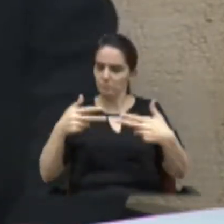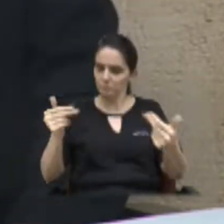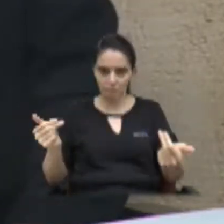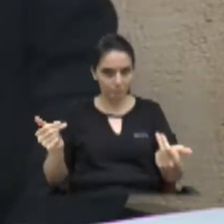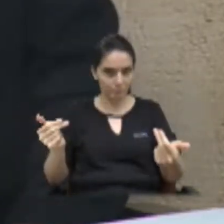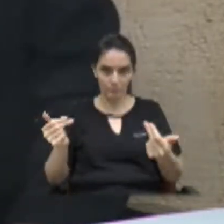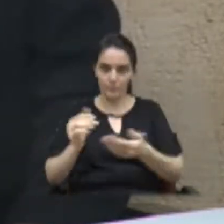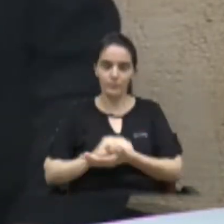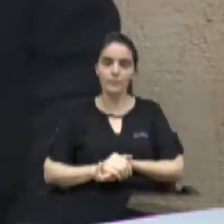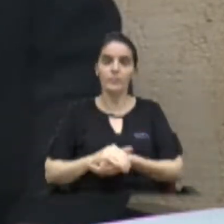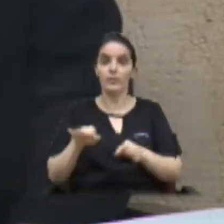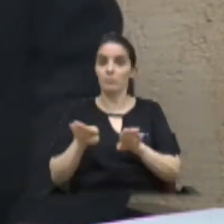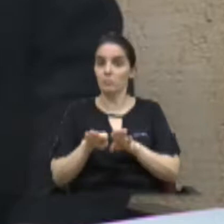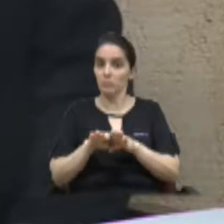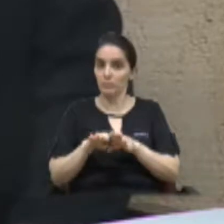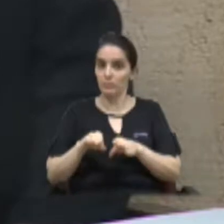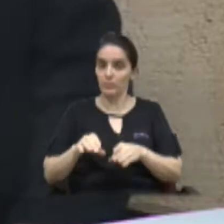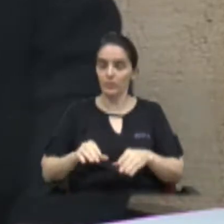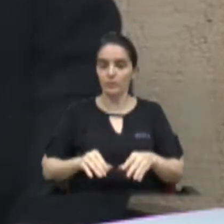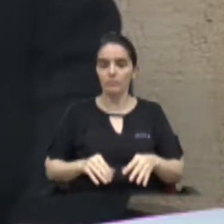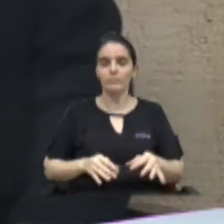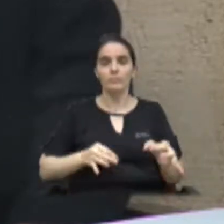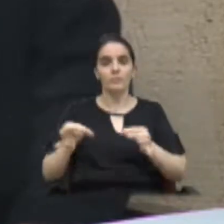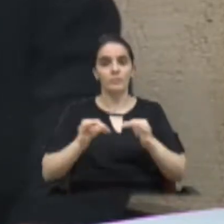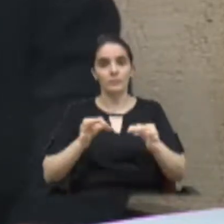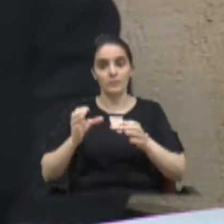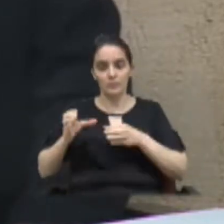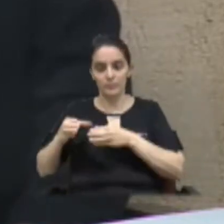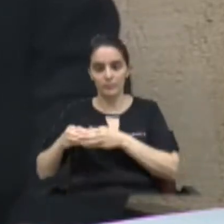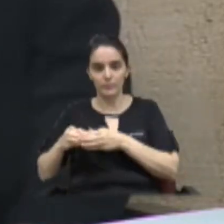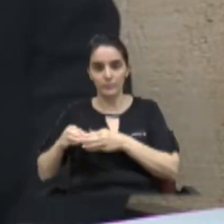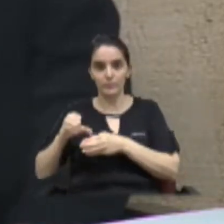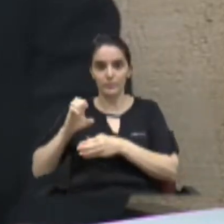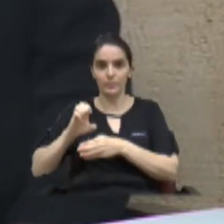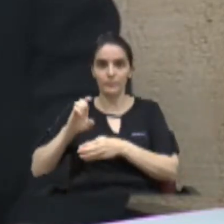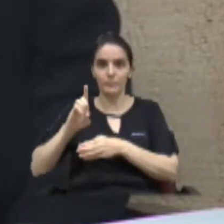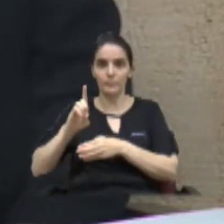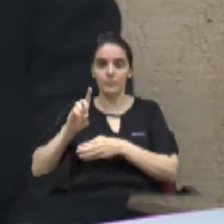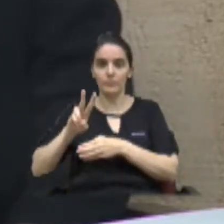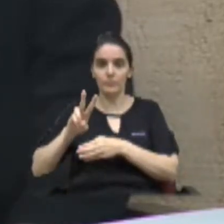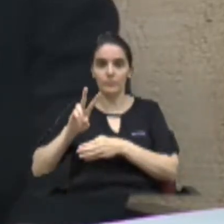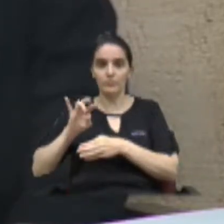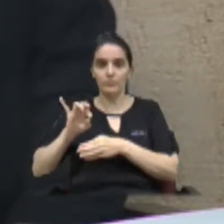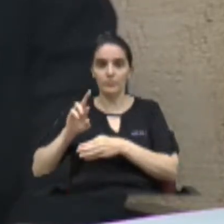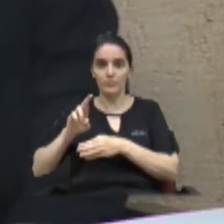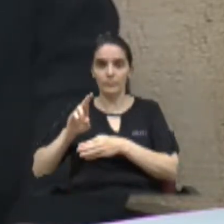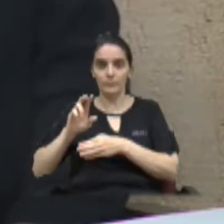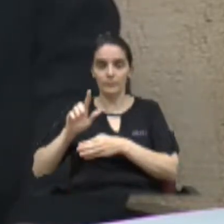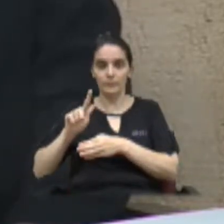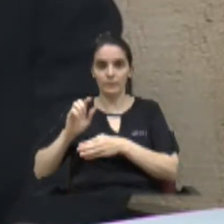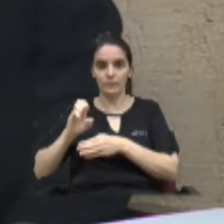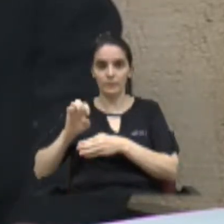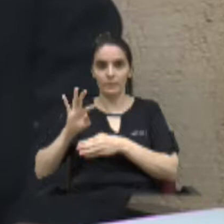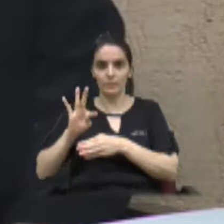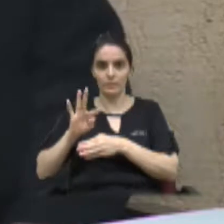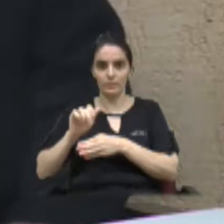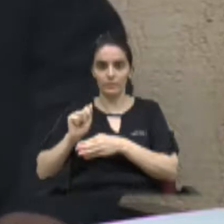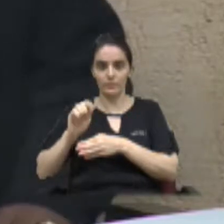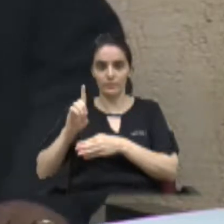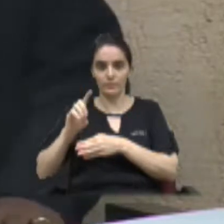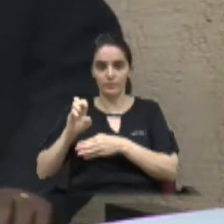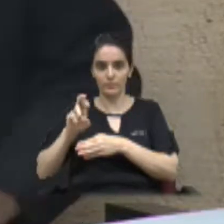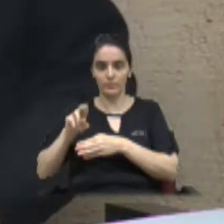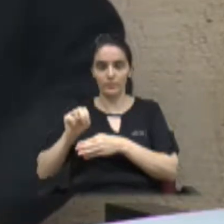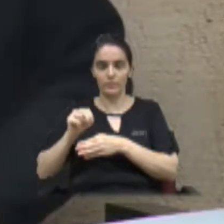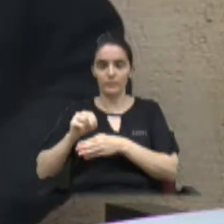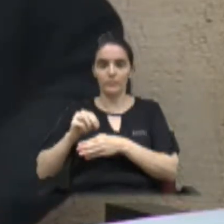Também foi coordenador das comunidades, Santa de Virges, no Presidente Dutra, São Judas Tadeu, no Olga Veroni, Nossa Senhora